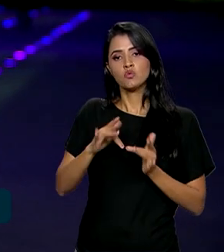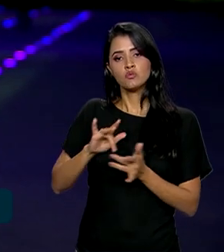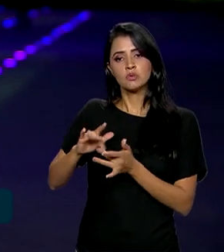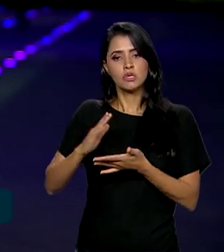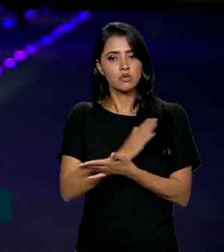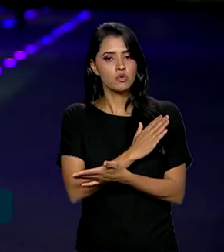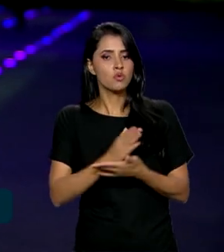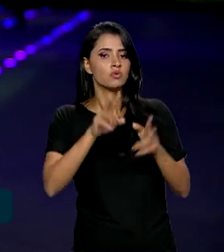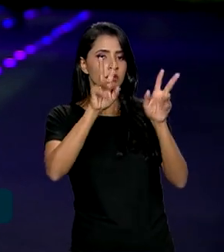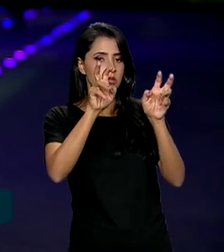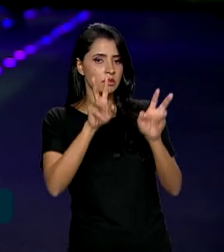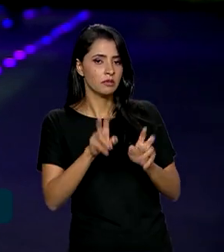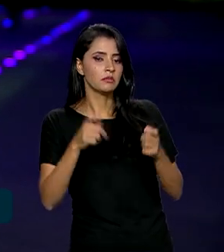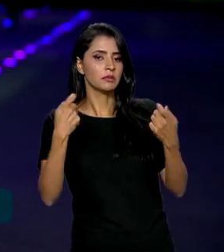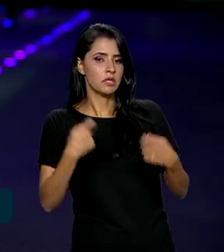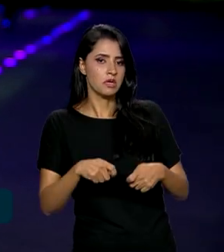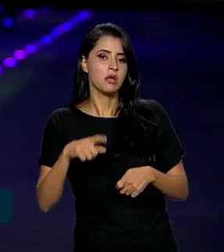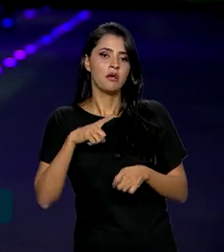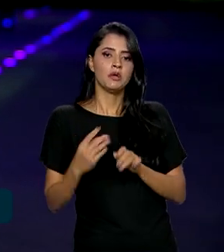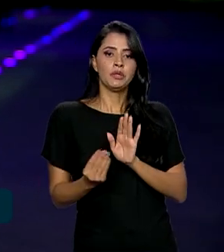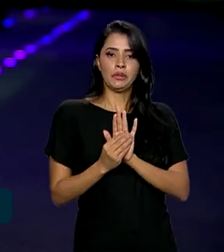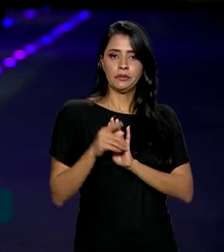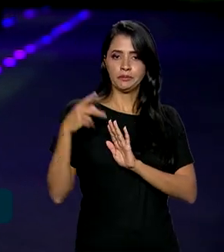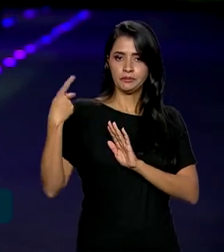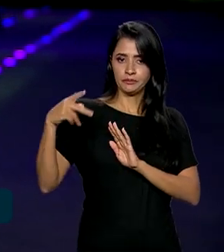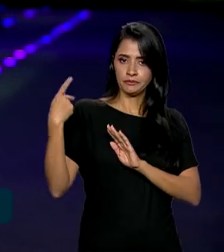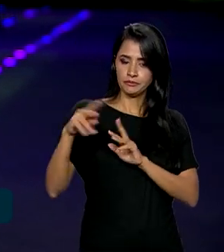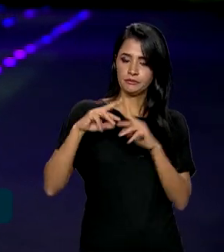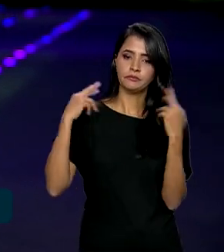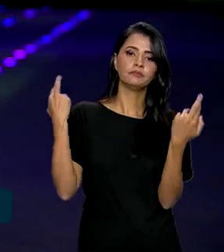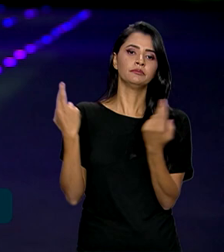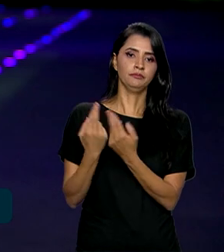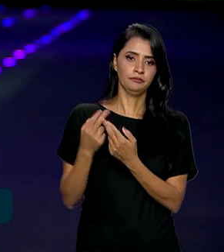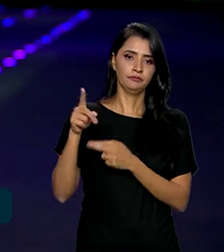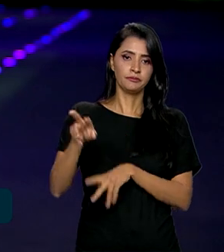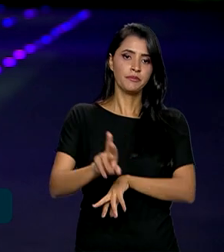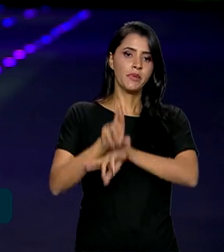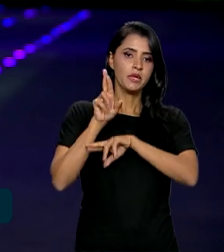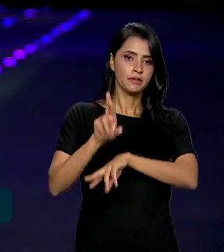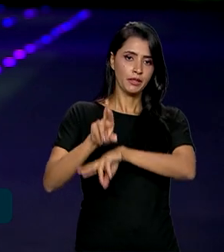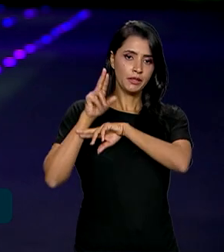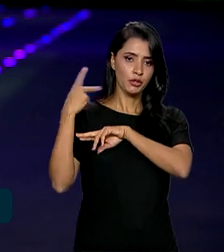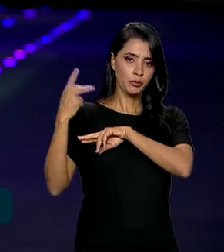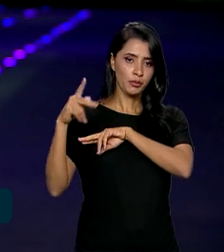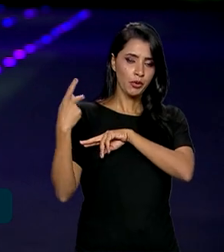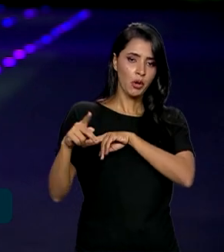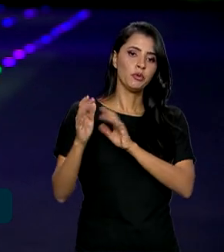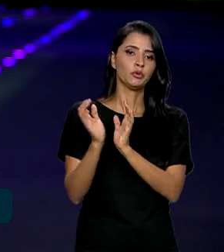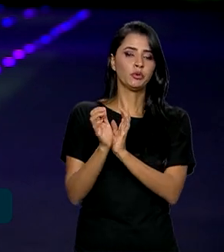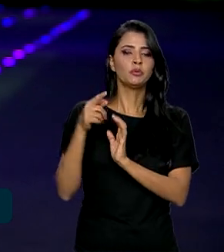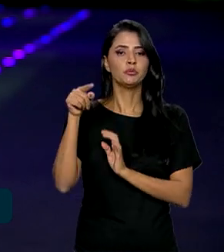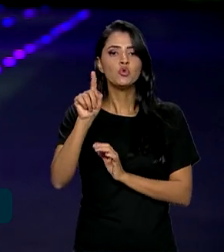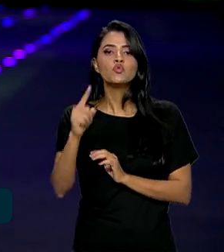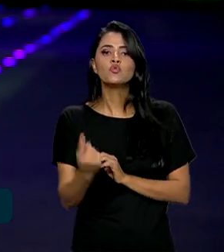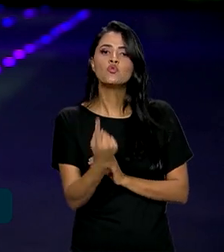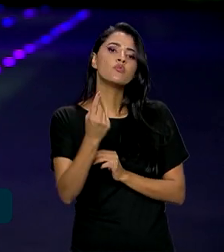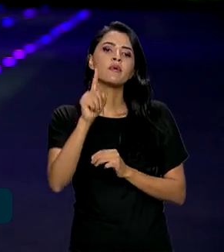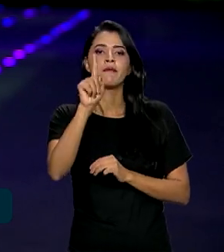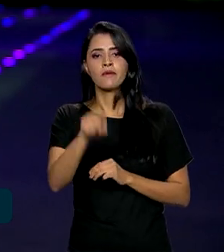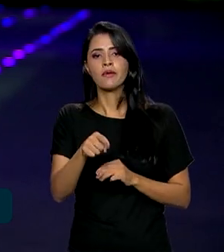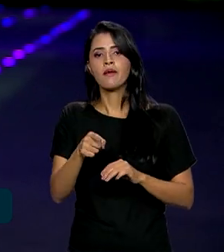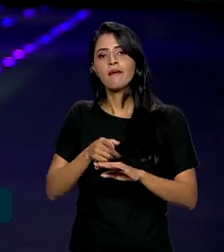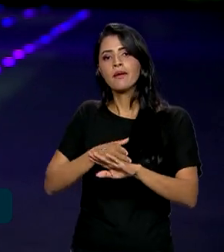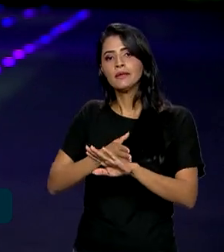questões deverão pautar aí essa reunião entre os representantes do bloco. Uma delas é relativa à